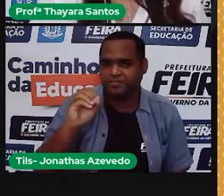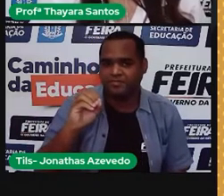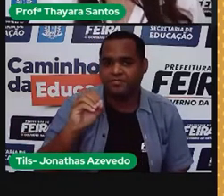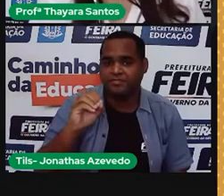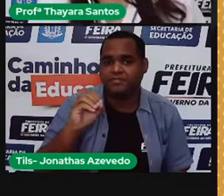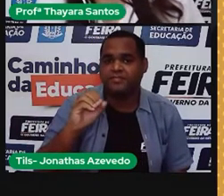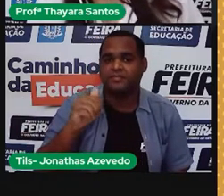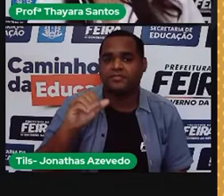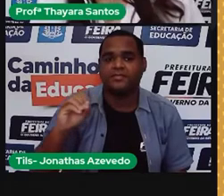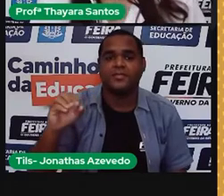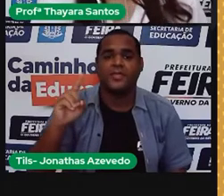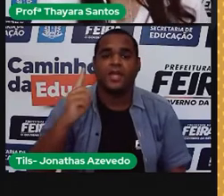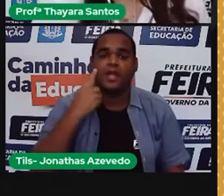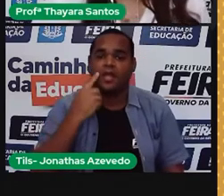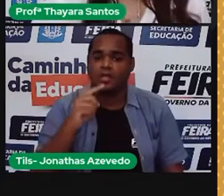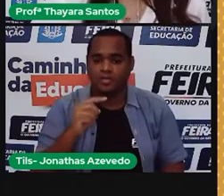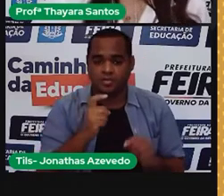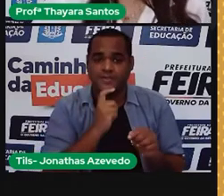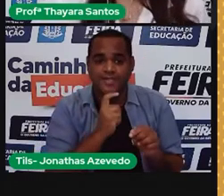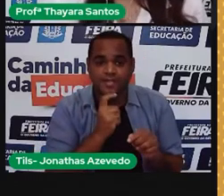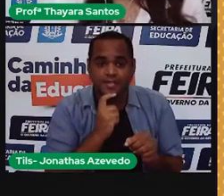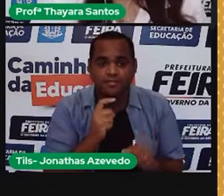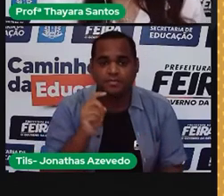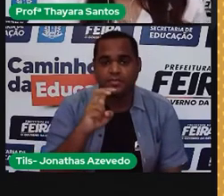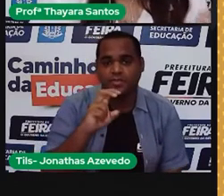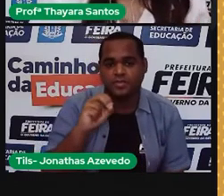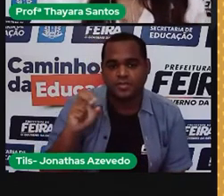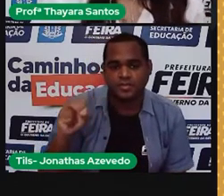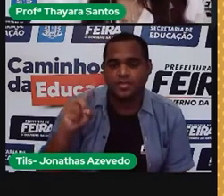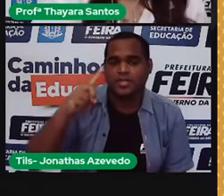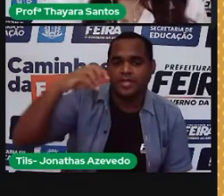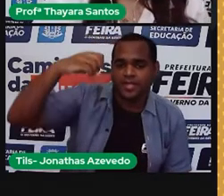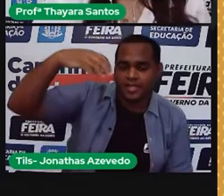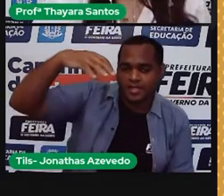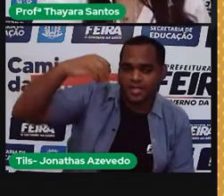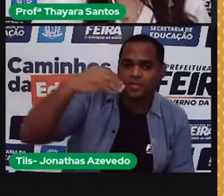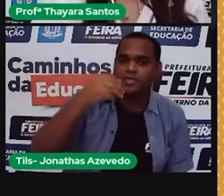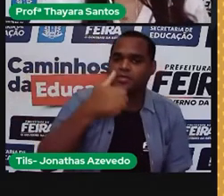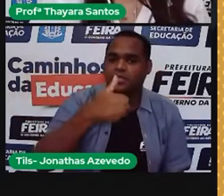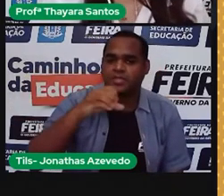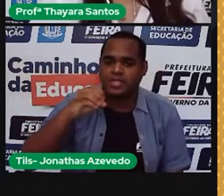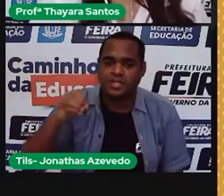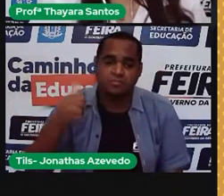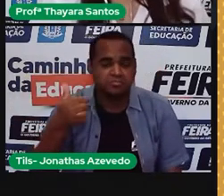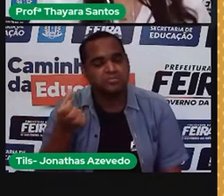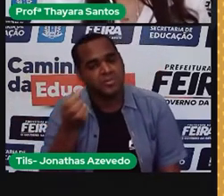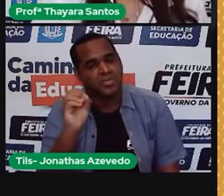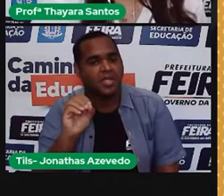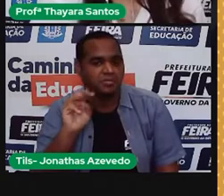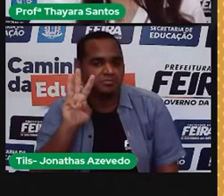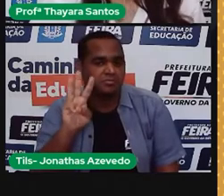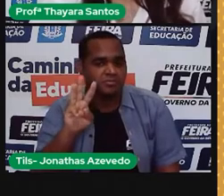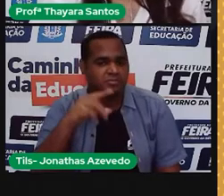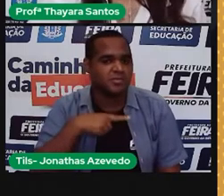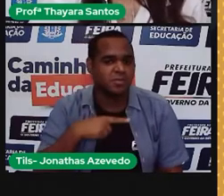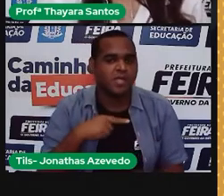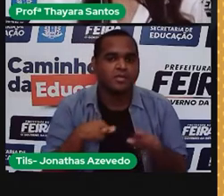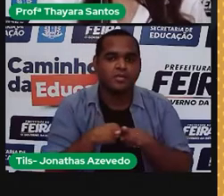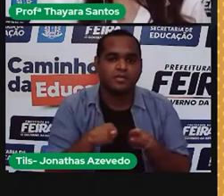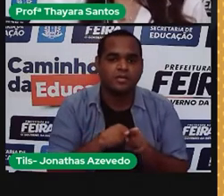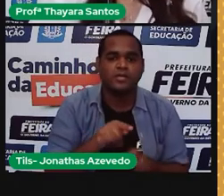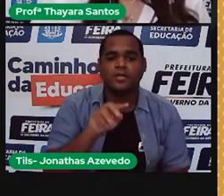A geladeira, 5 watts. A lâmpada, 100 watts, mas tem lâmpada de 60 também. A TV, mais ou menos